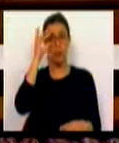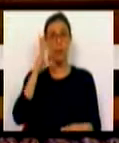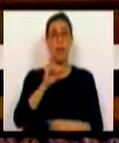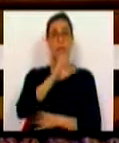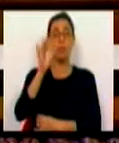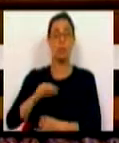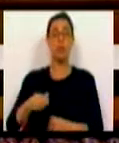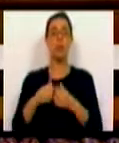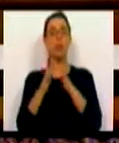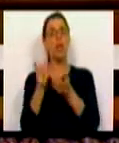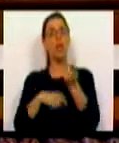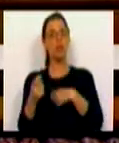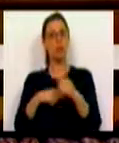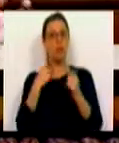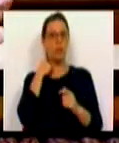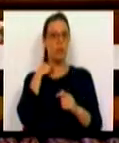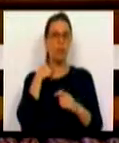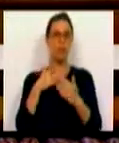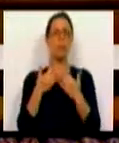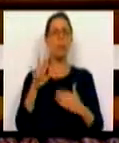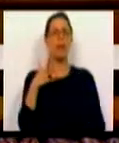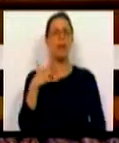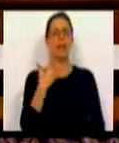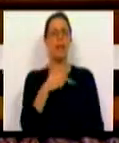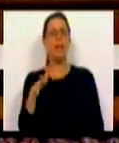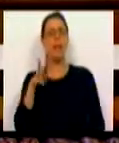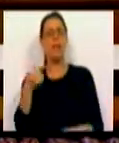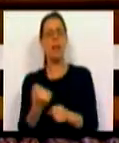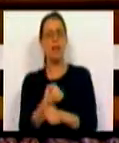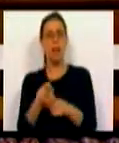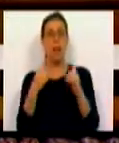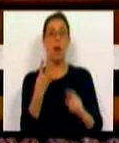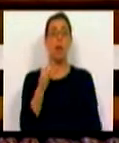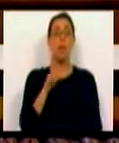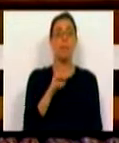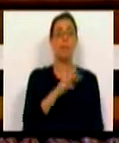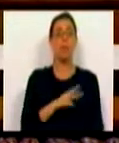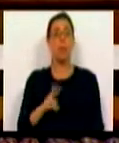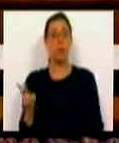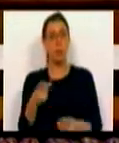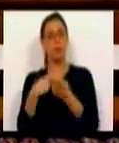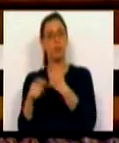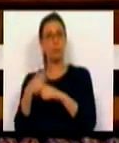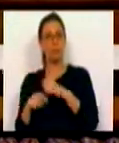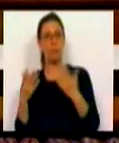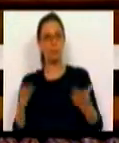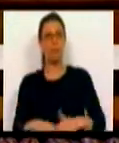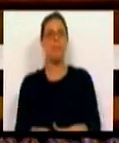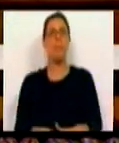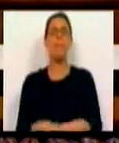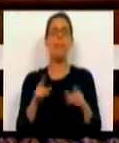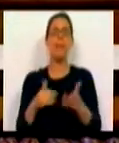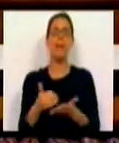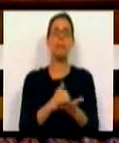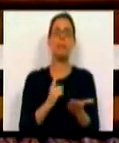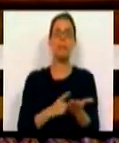% do total das exportações, mais de 100 mil empregos e mais de 4 mil milhões de euros de exportações. É um